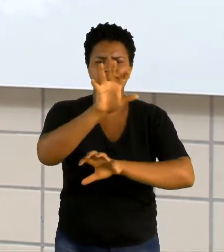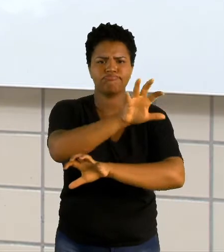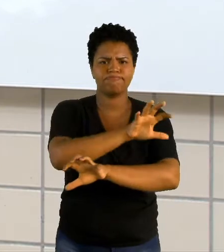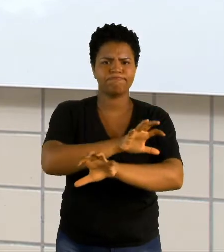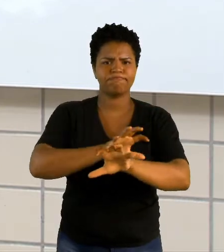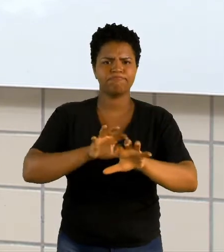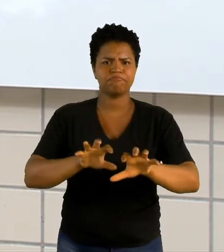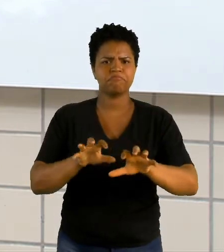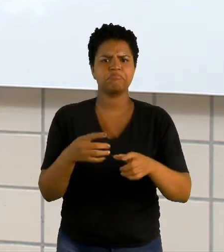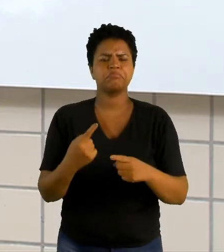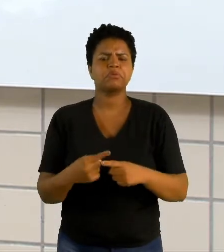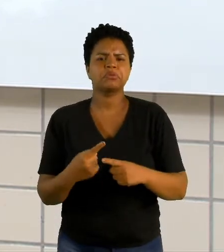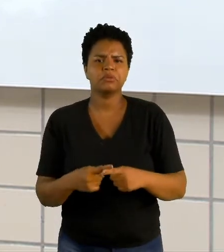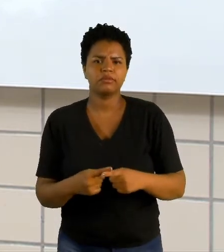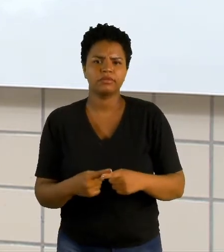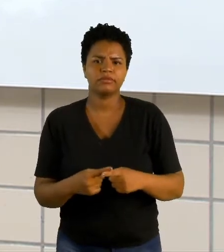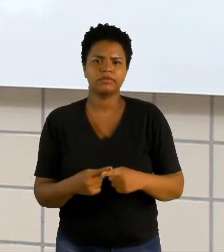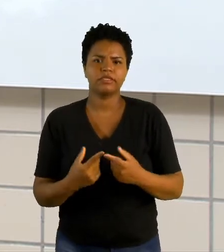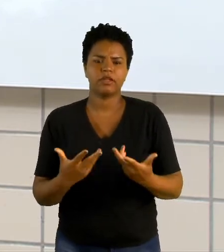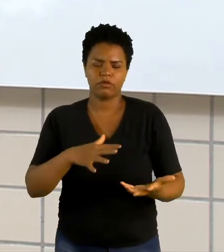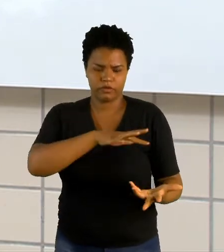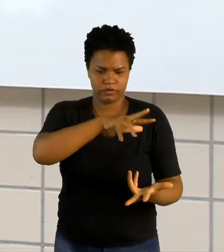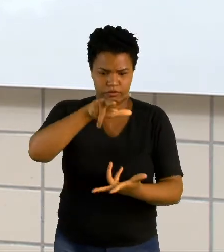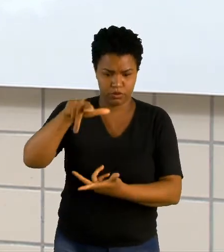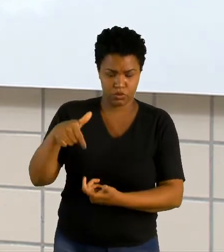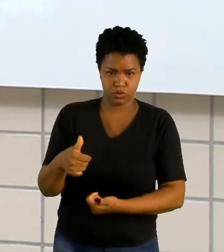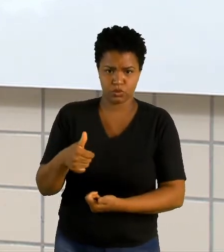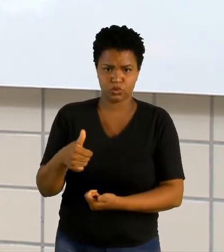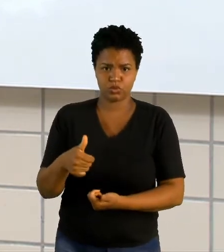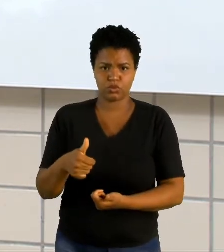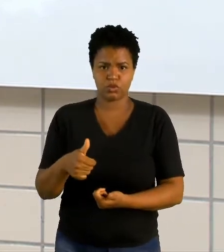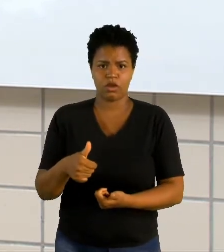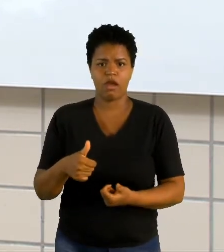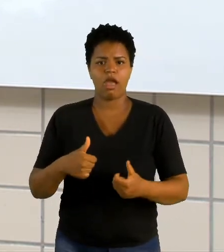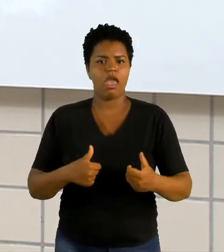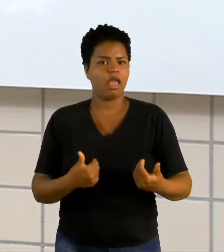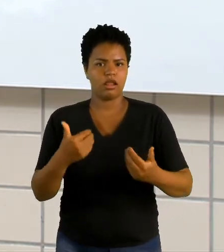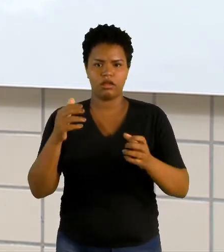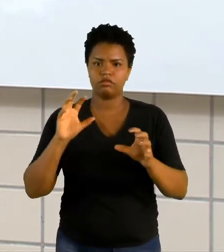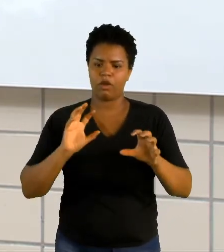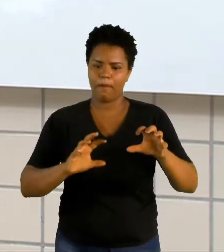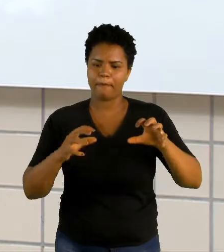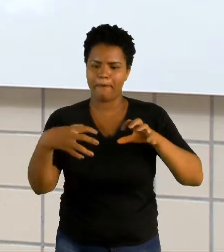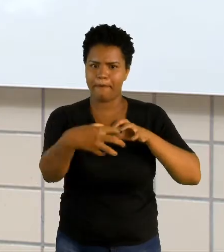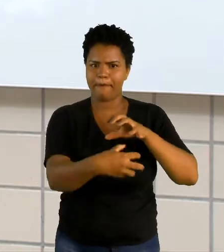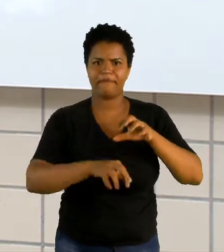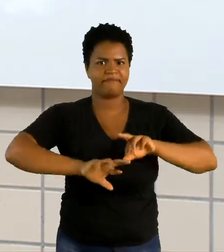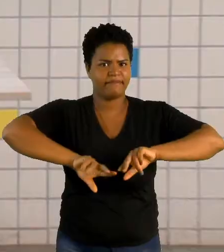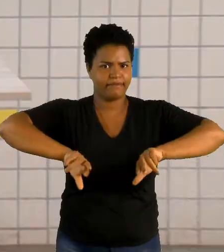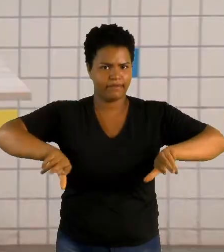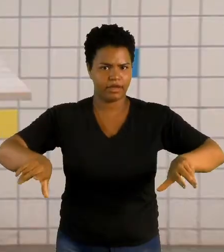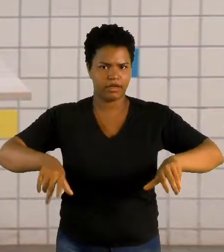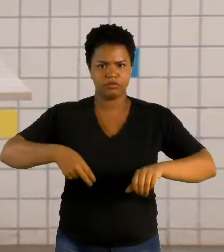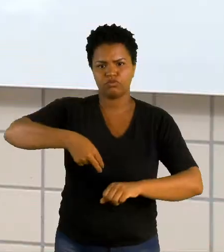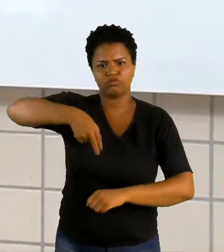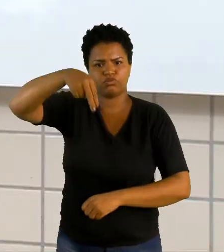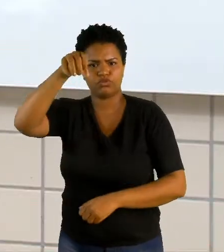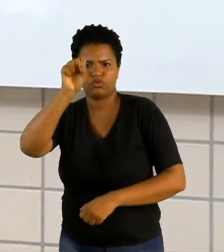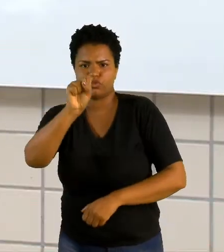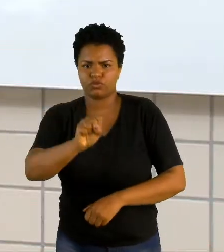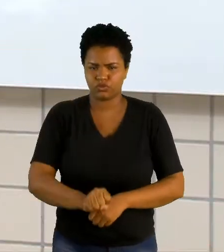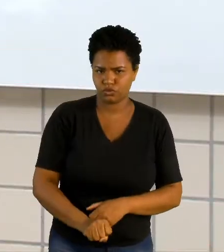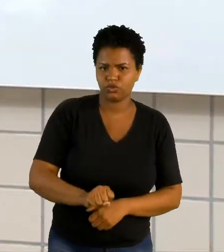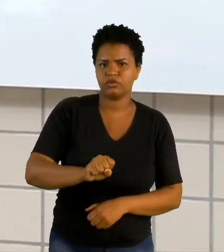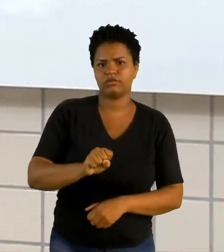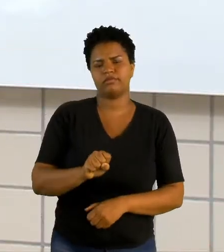Tudo é regionalizado. Quando eu estou falando do mundo, o mundo é dividido em regiões. Por exemplo, norte, sul, hemisfério norte,